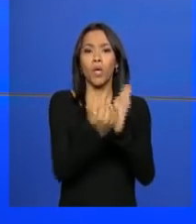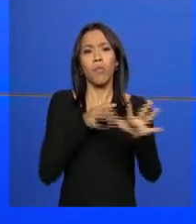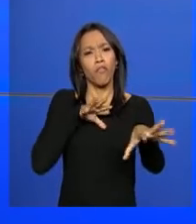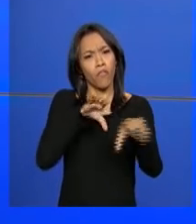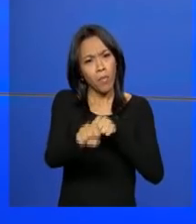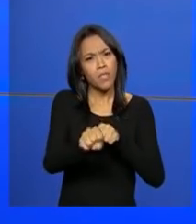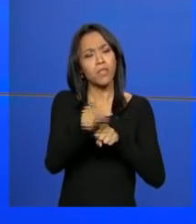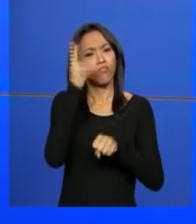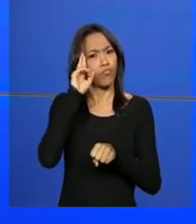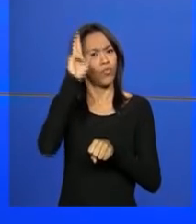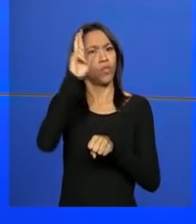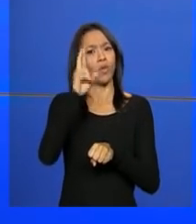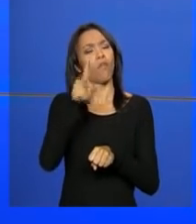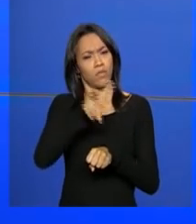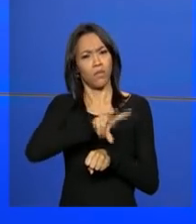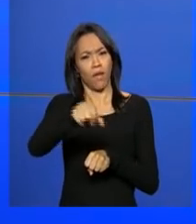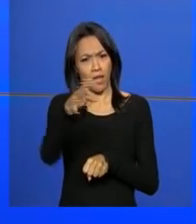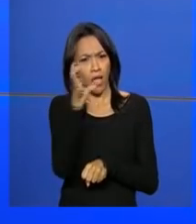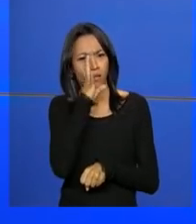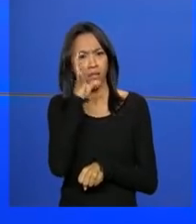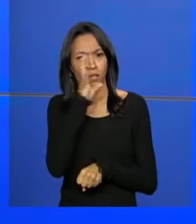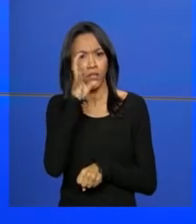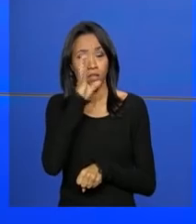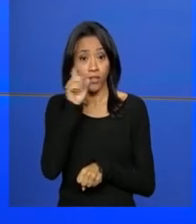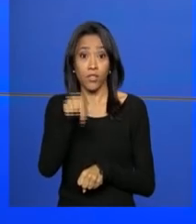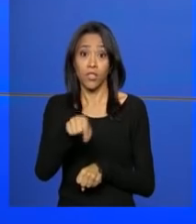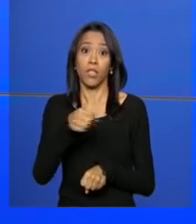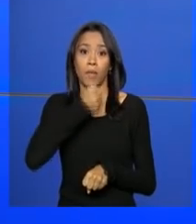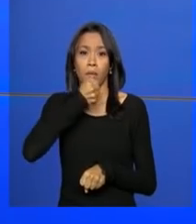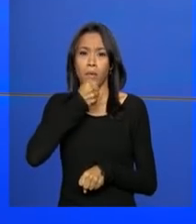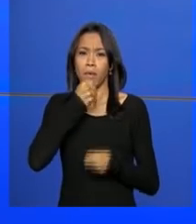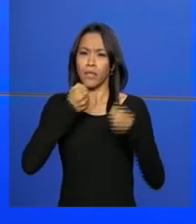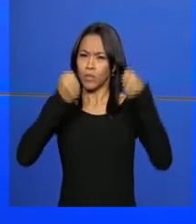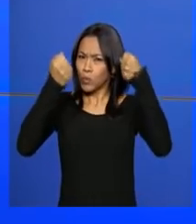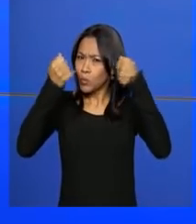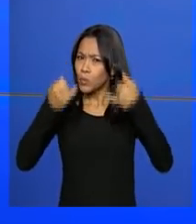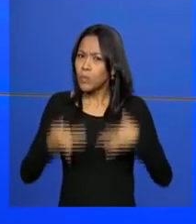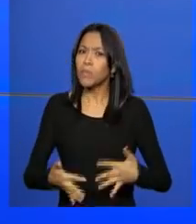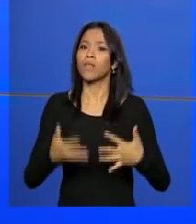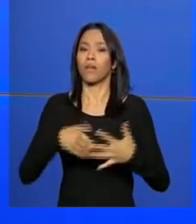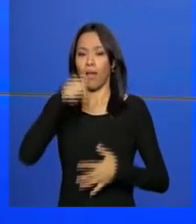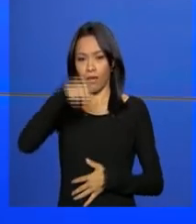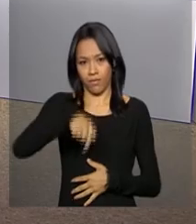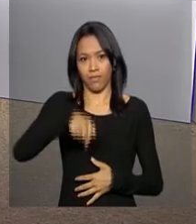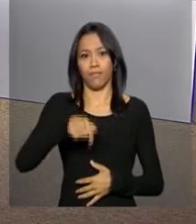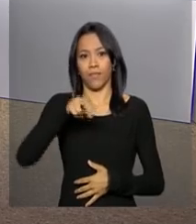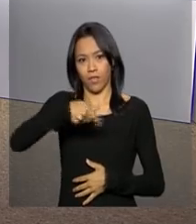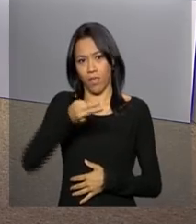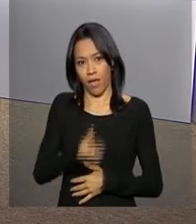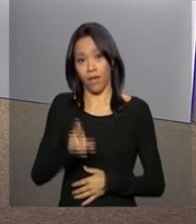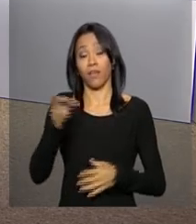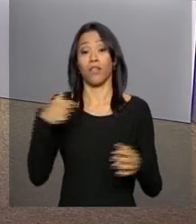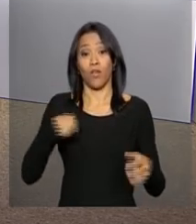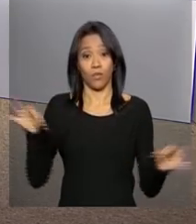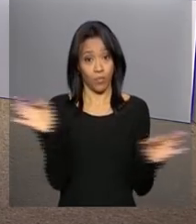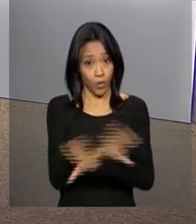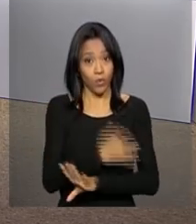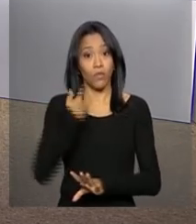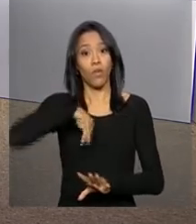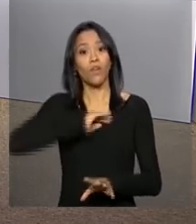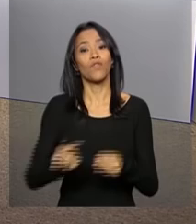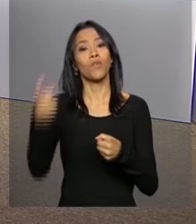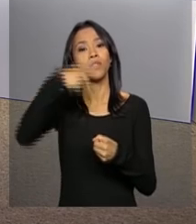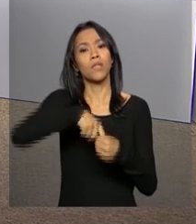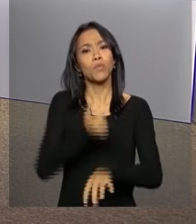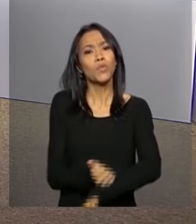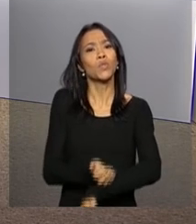de Diretores. Você acompanha a transmissão da entrevista coletiva ao vivo aqui na NBR. Nós ficamos por aqui, mas voltamos